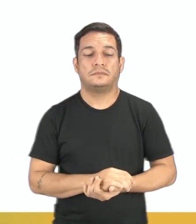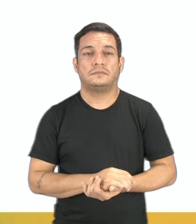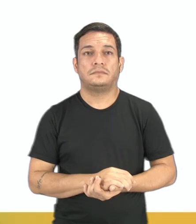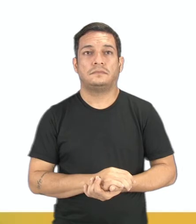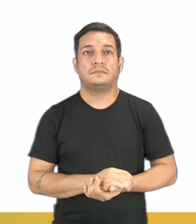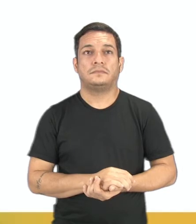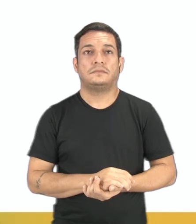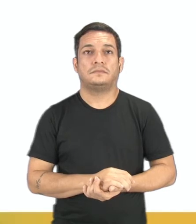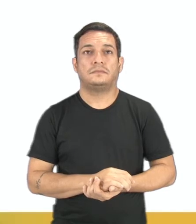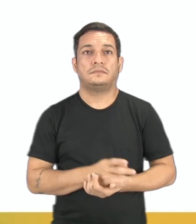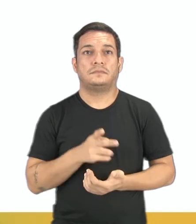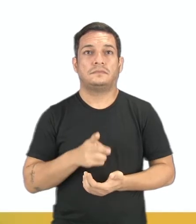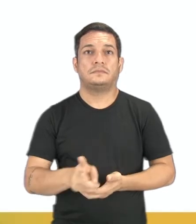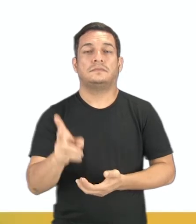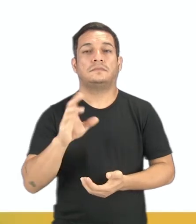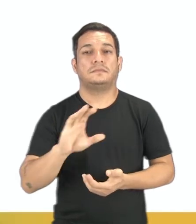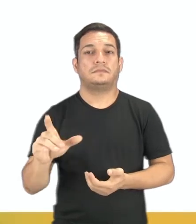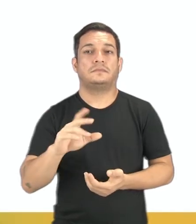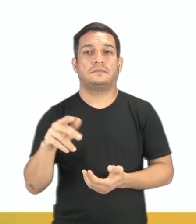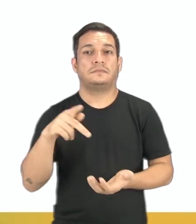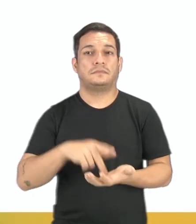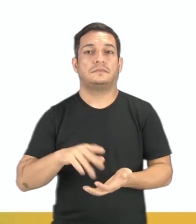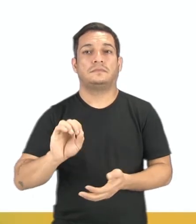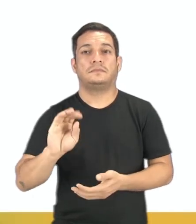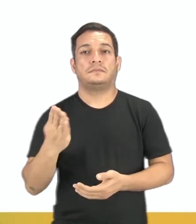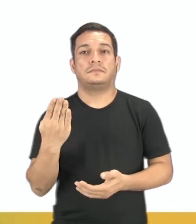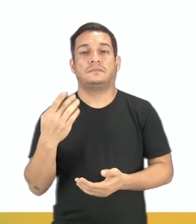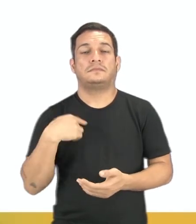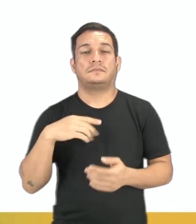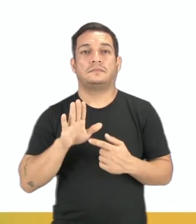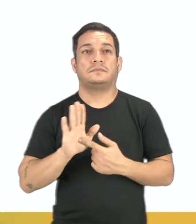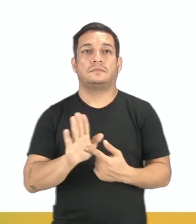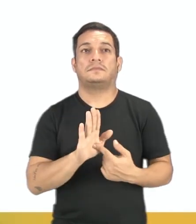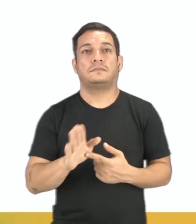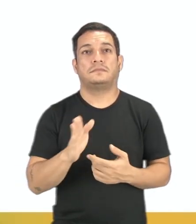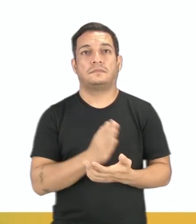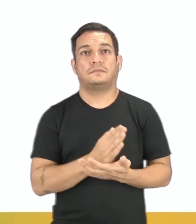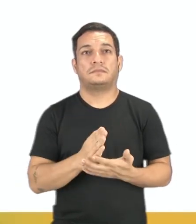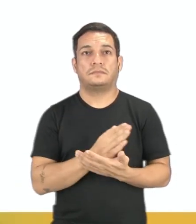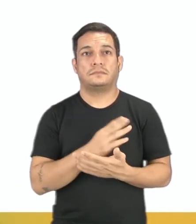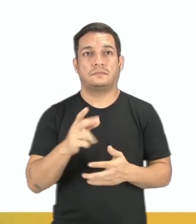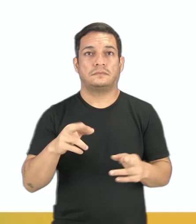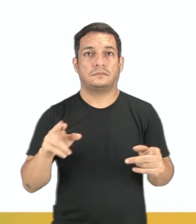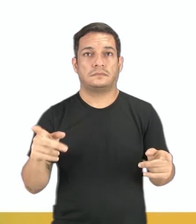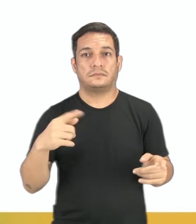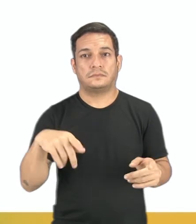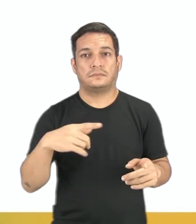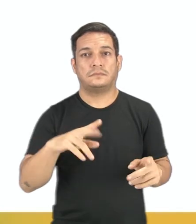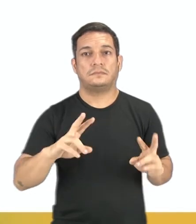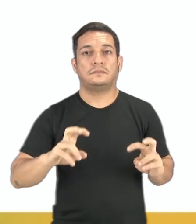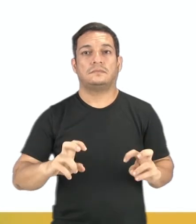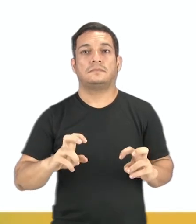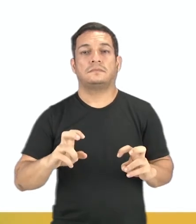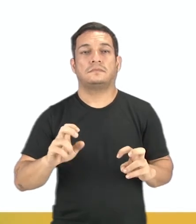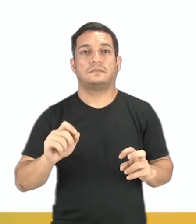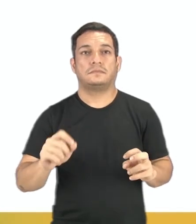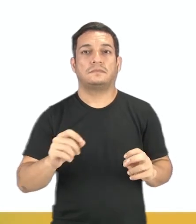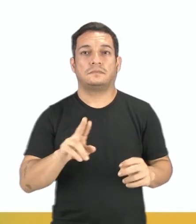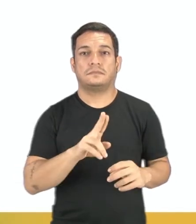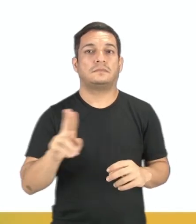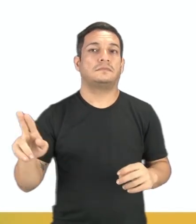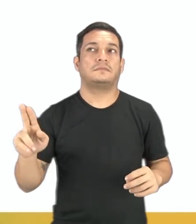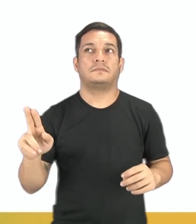Continuando em classificar verdadeiro ou falso, trouxe algumas sentenças para vocês diferenciar da